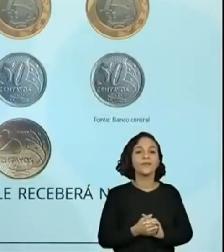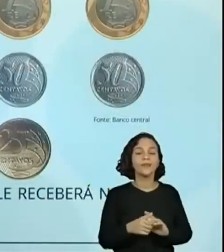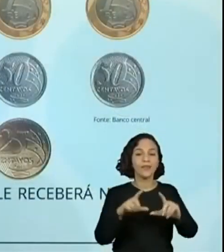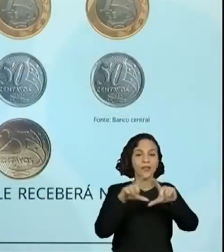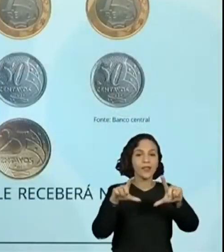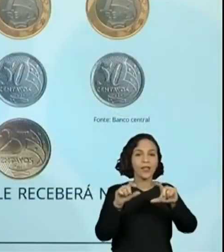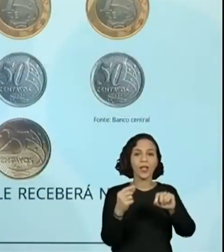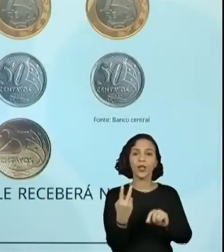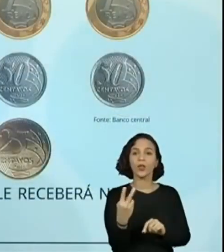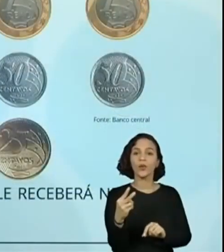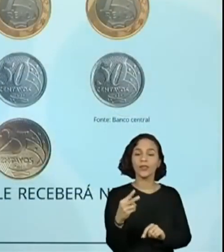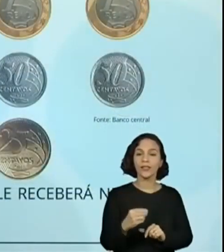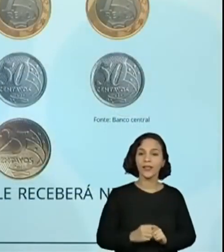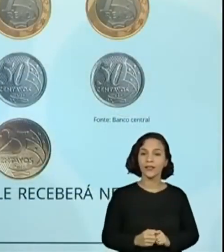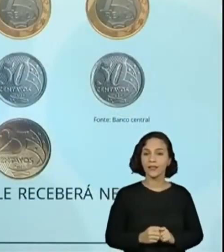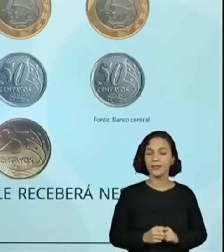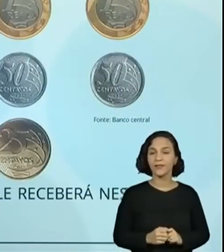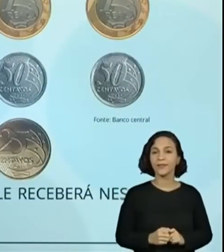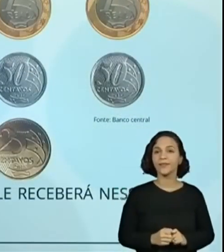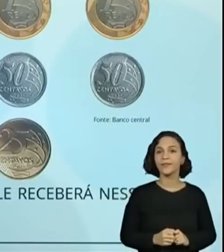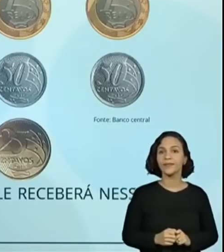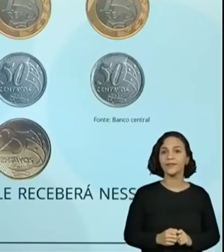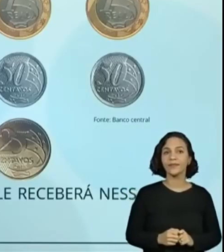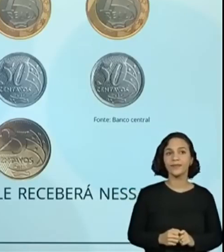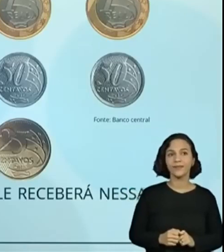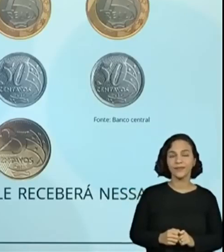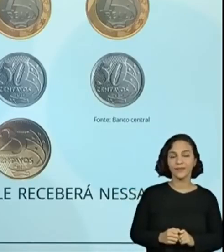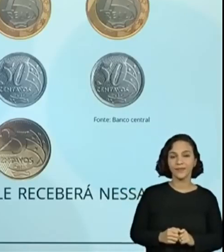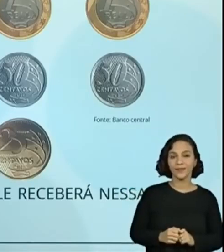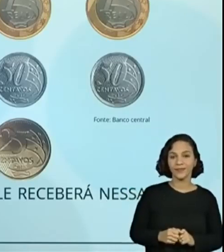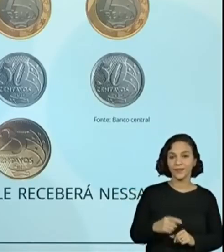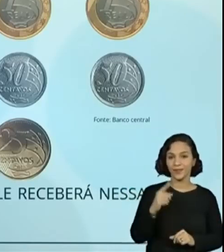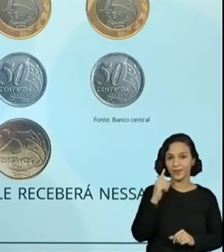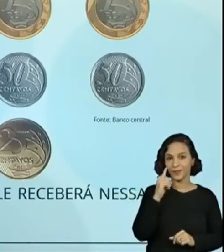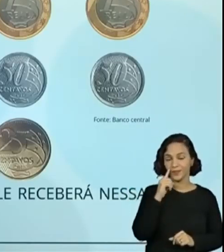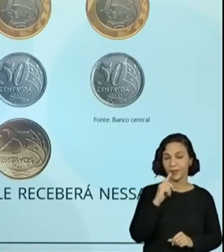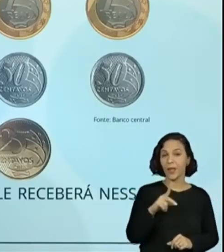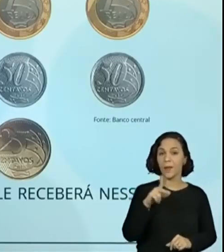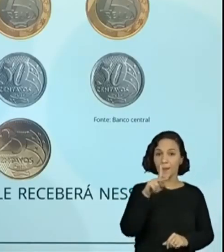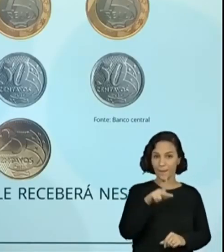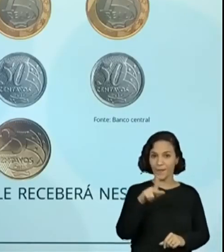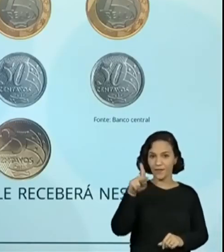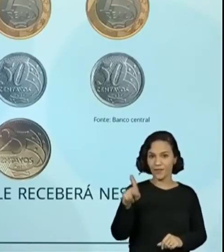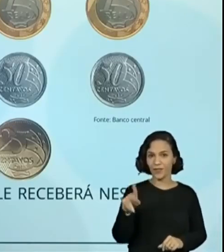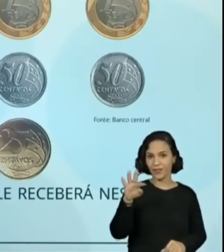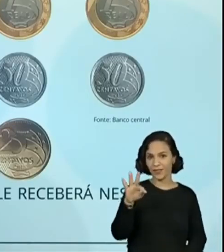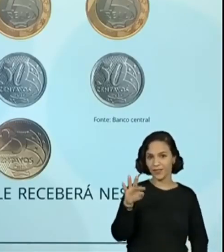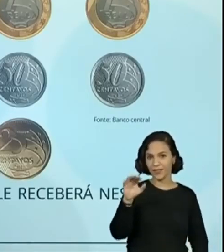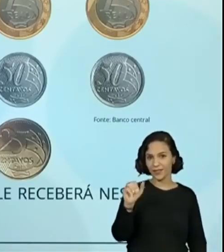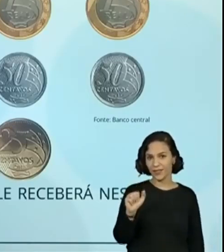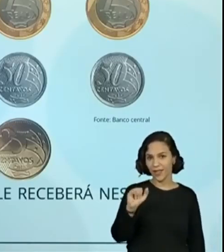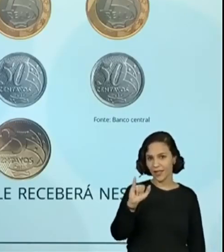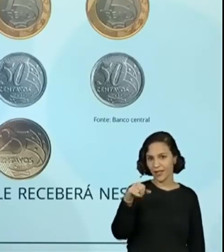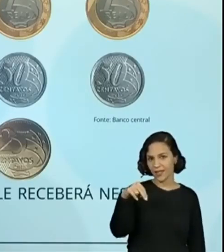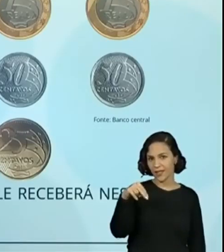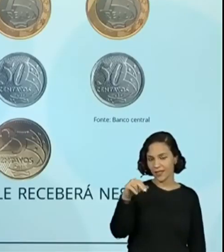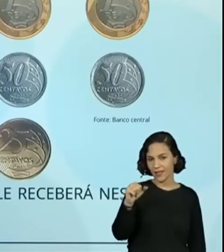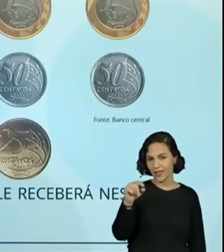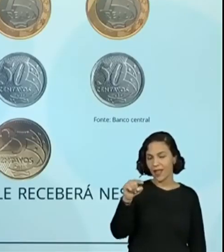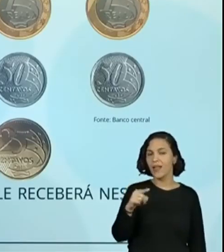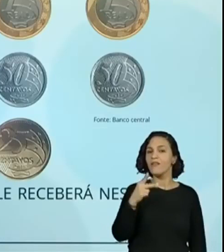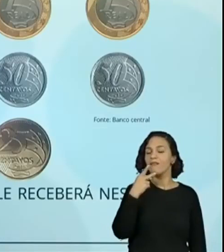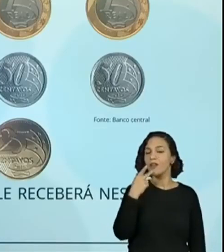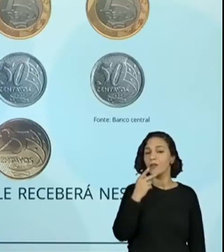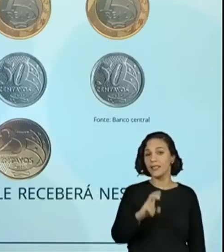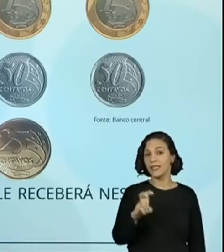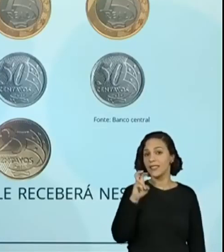Vamos ver? Vamos lá. Olha, já estão falando. O que são cinco cédulas de dois reais. Vamos pensar? Hum,